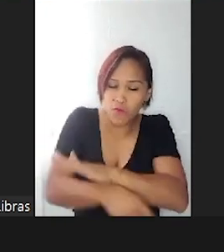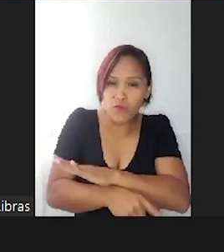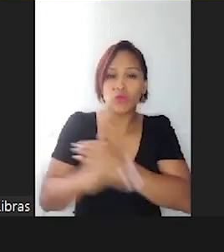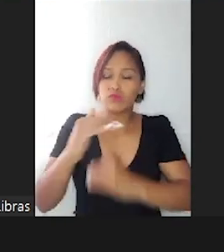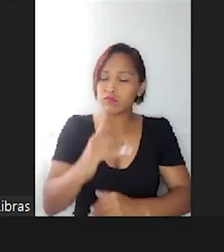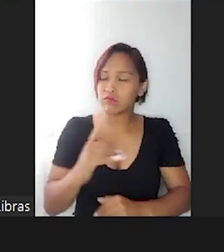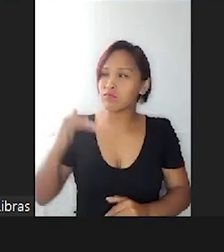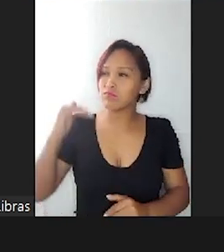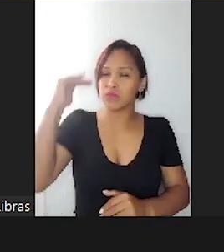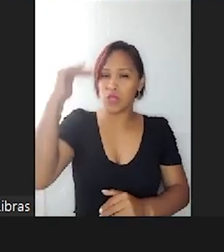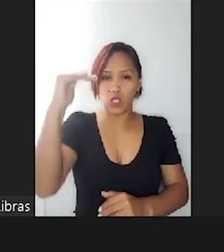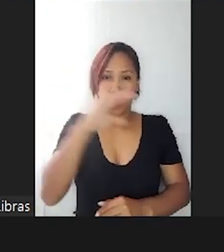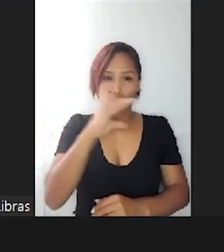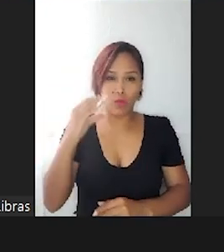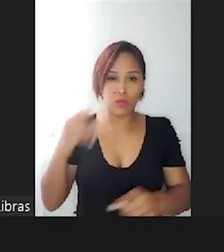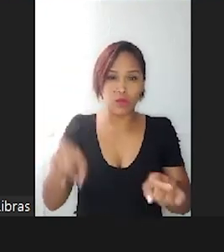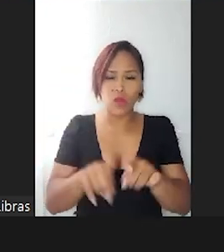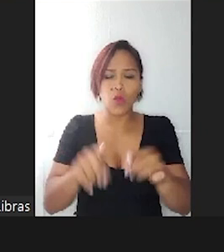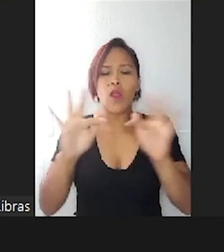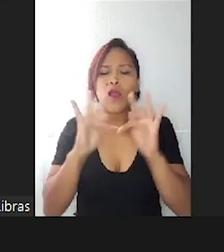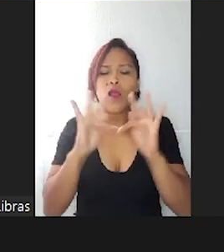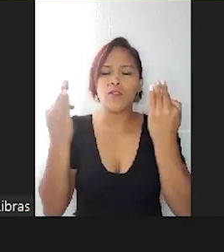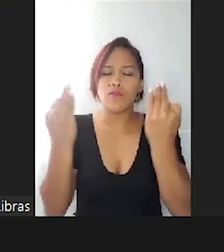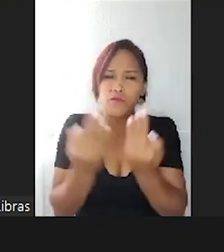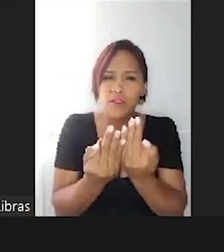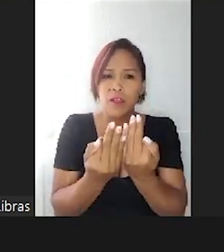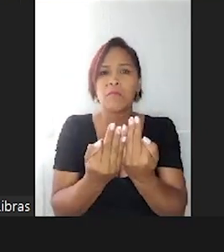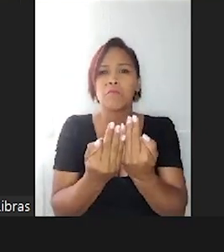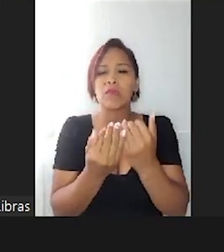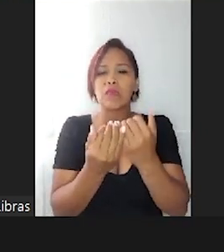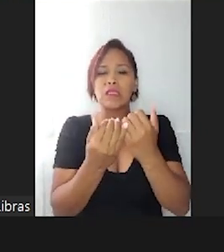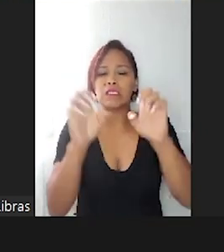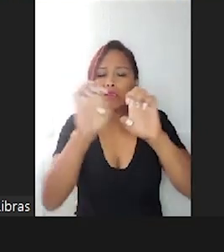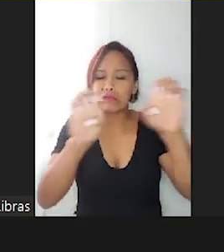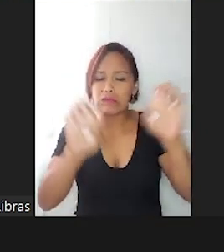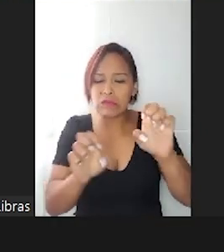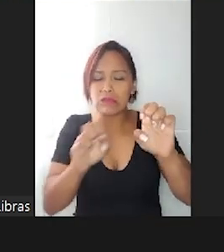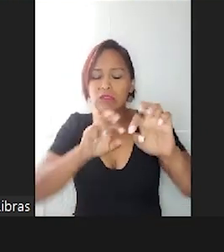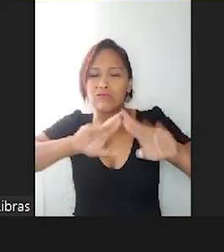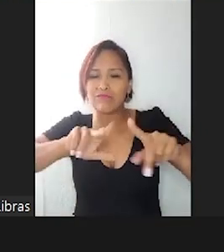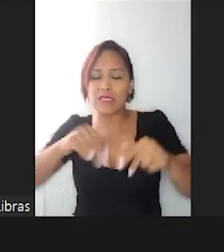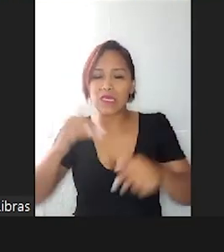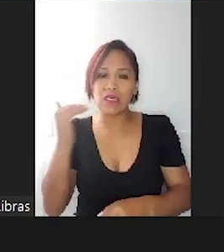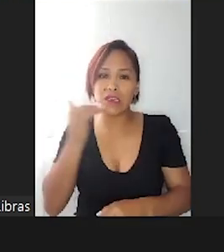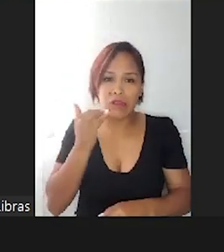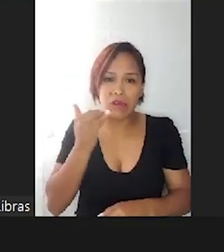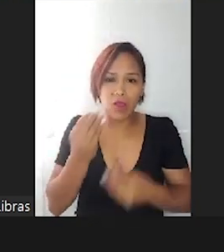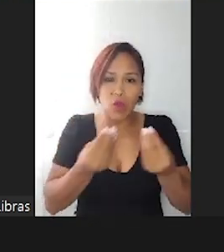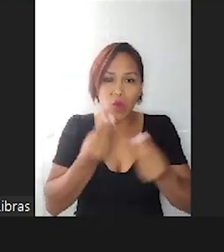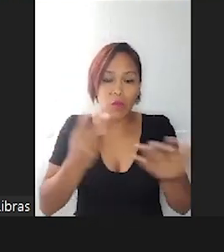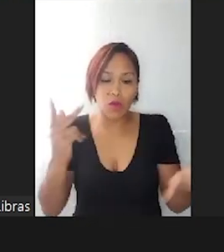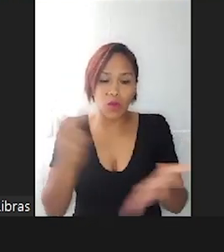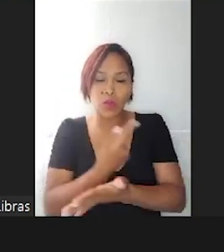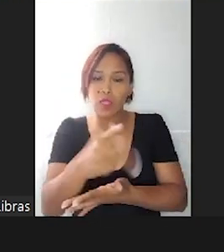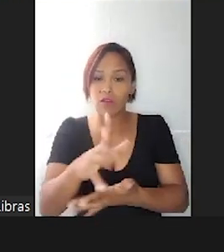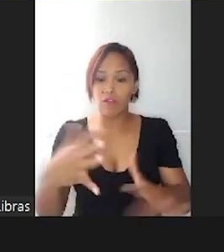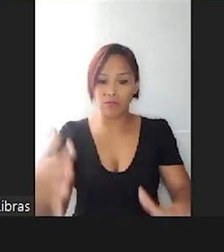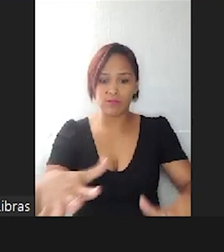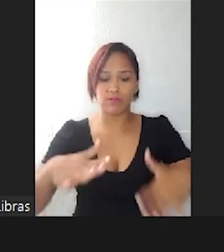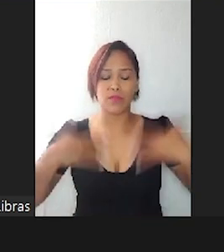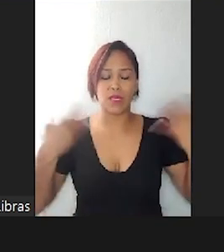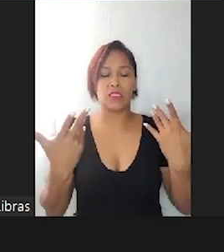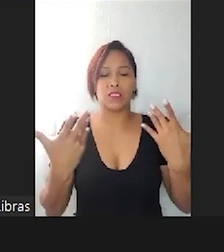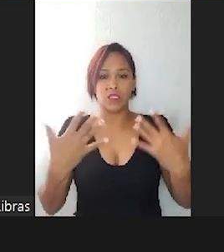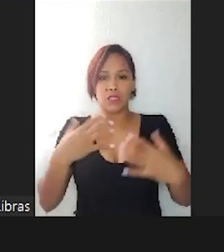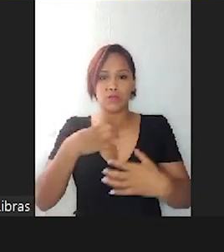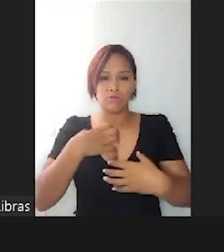o quanto essas famílias se desestruturam. Assim, foi muito impactante para mim e